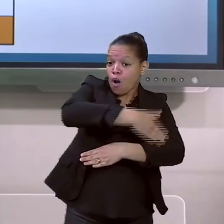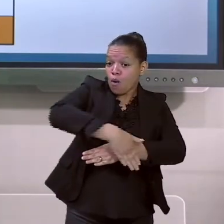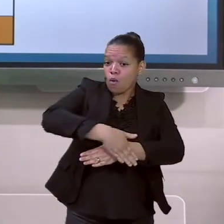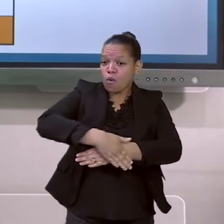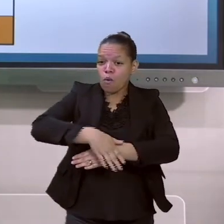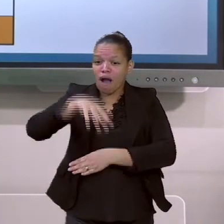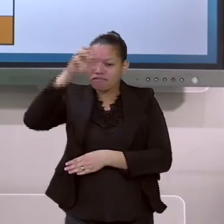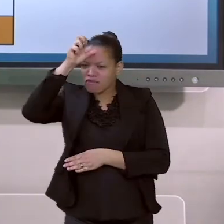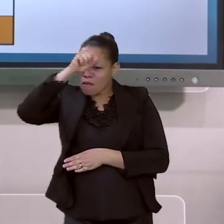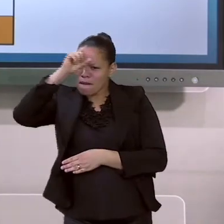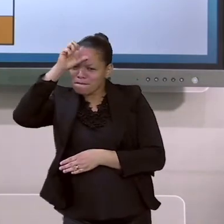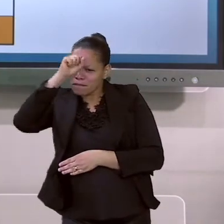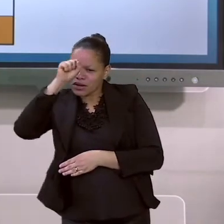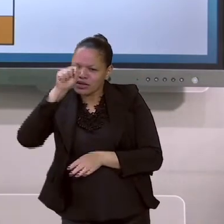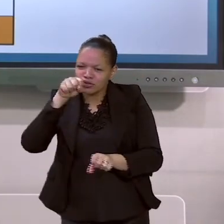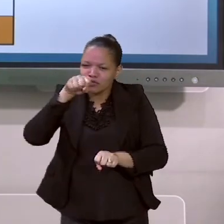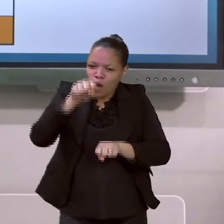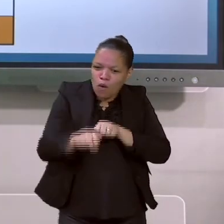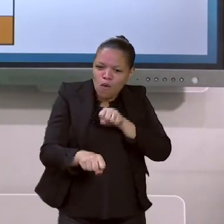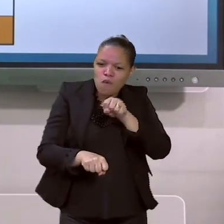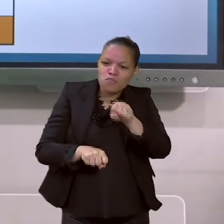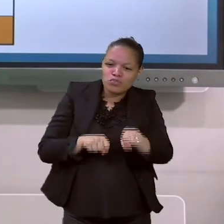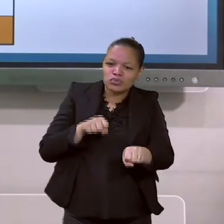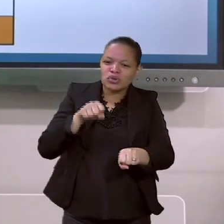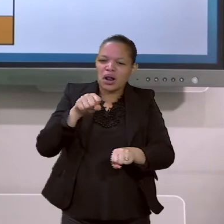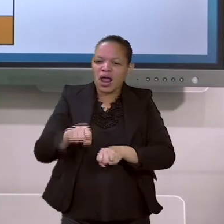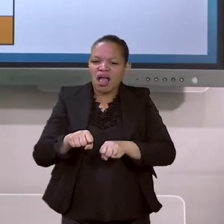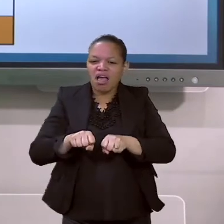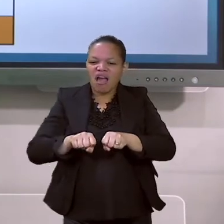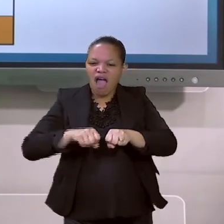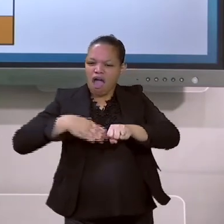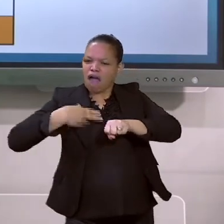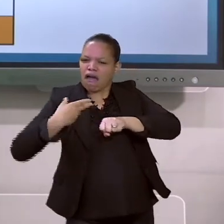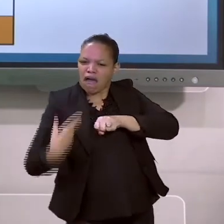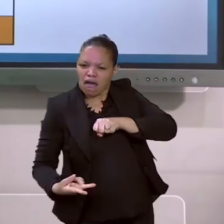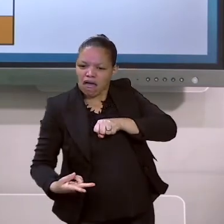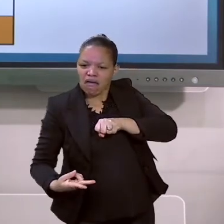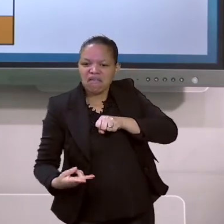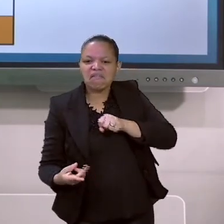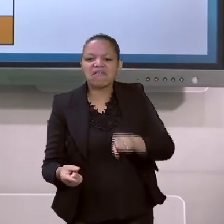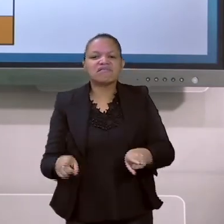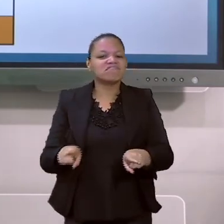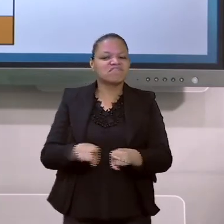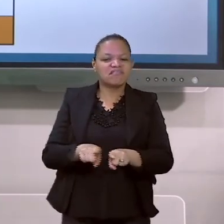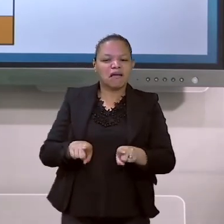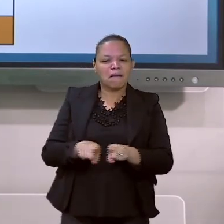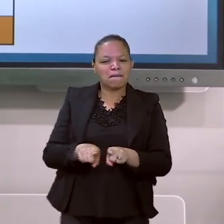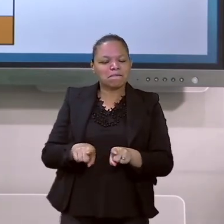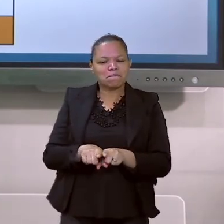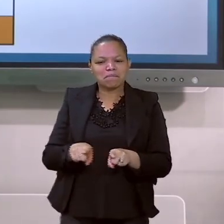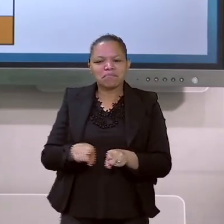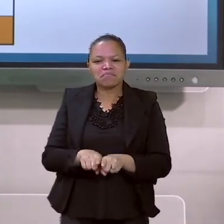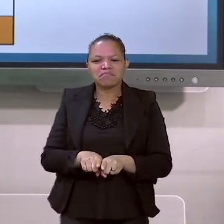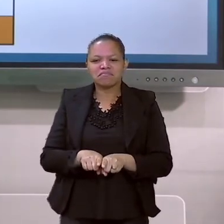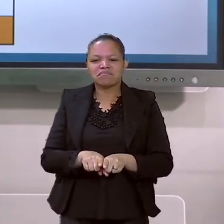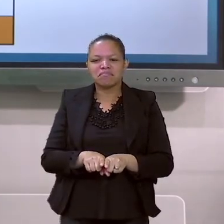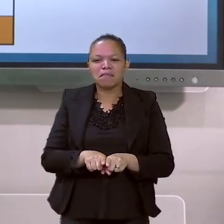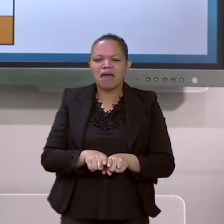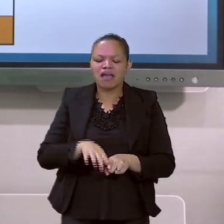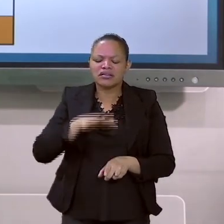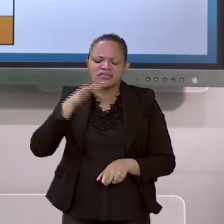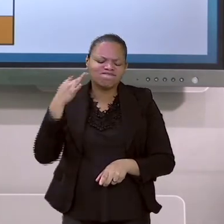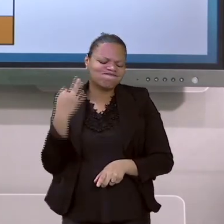bicicleta, aonde eu caí de bicicleta, ralei o meu joelho. Eu lembro que primeiro arranhão foi quando eu caí de